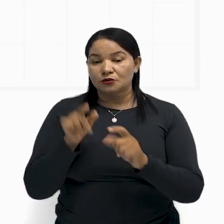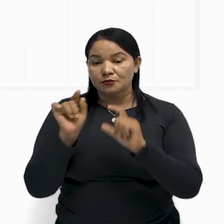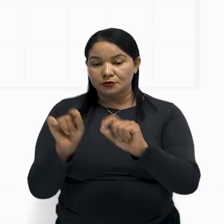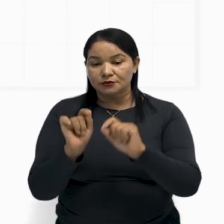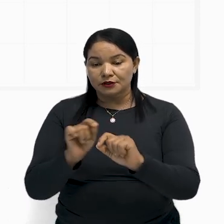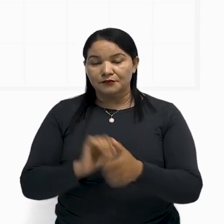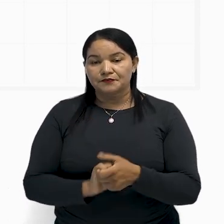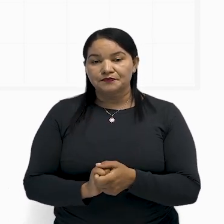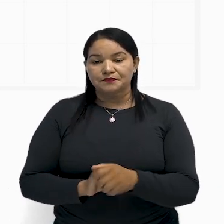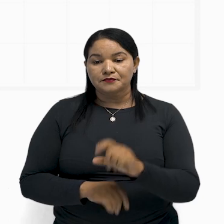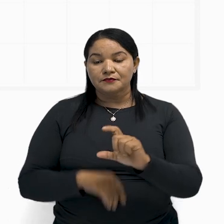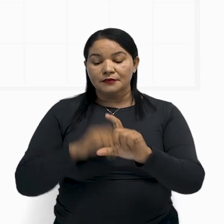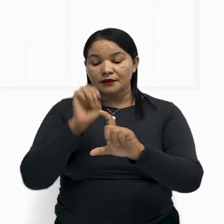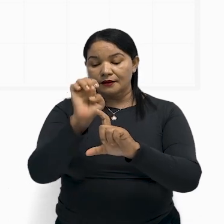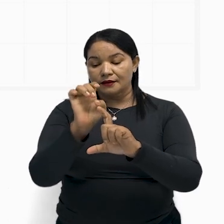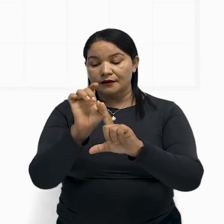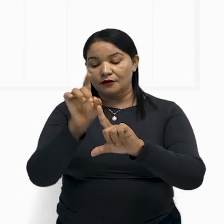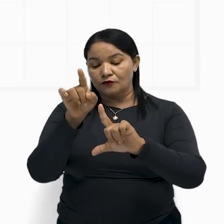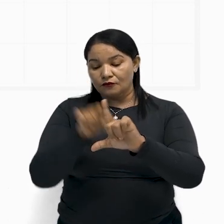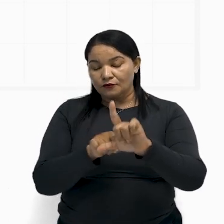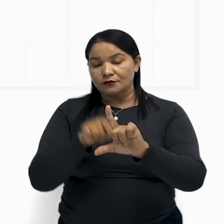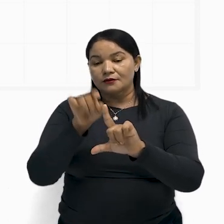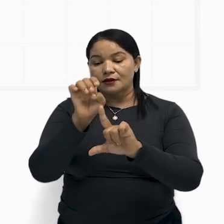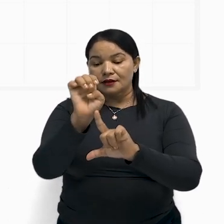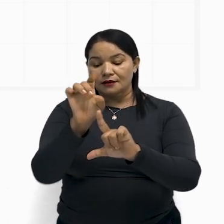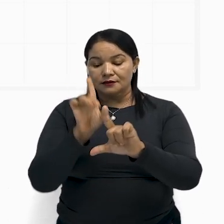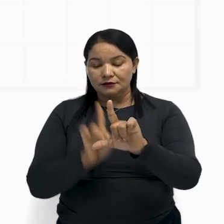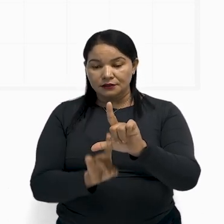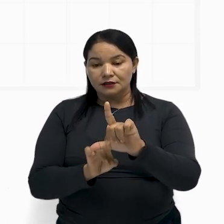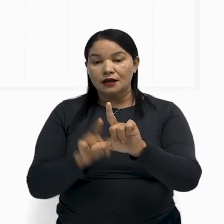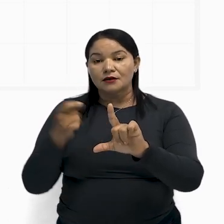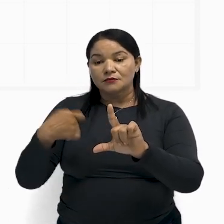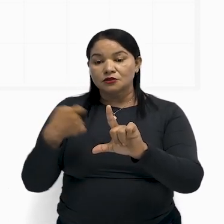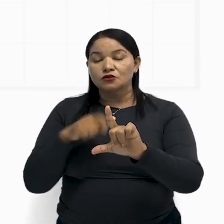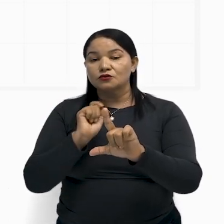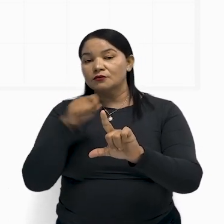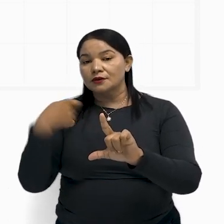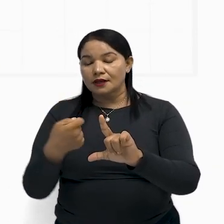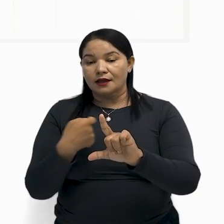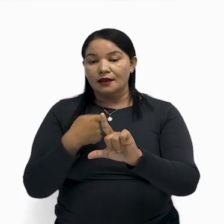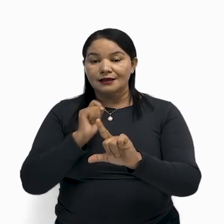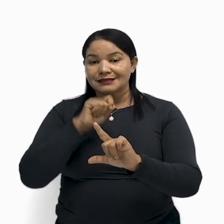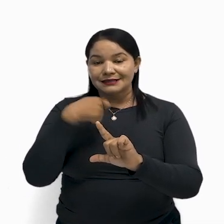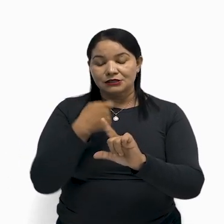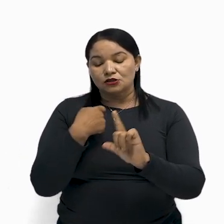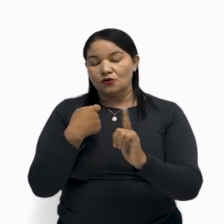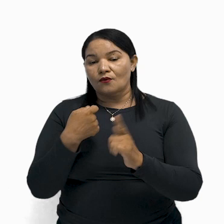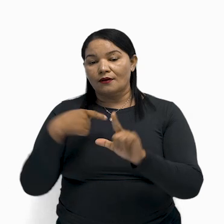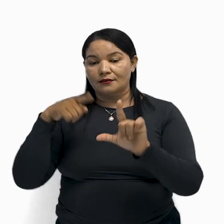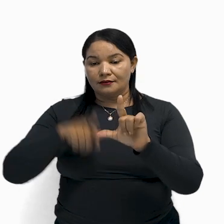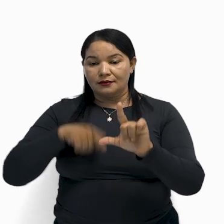de X, tá? É esse valor de X que nós temos que encontrar. Ou seja,